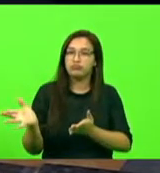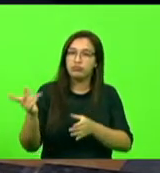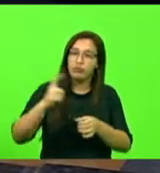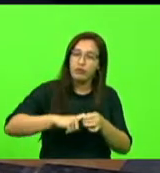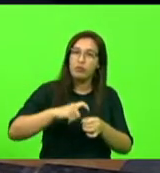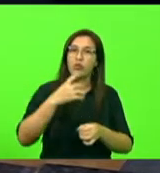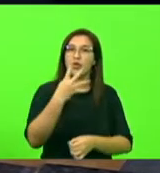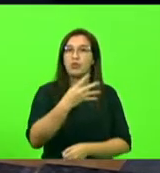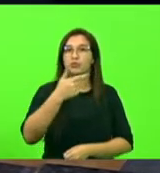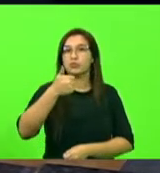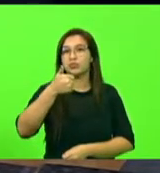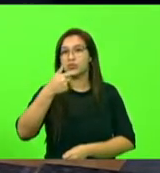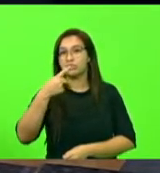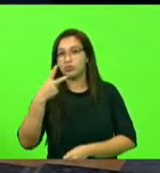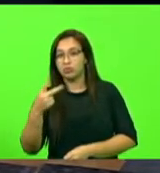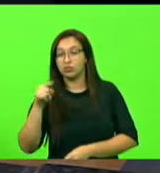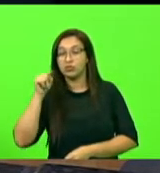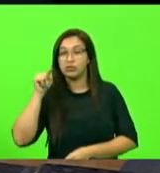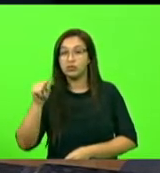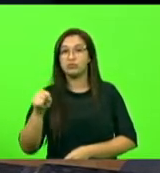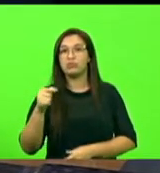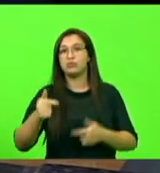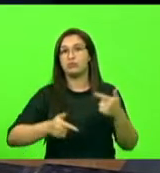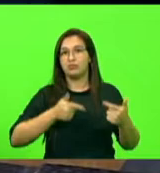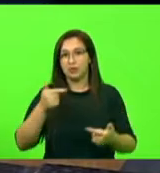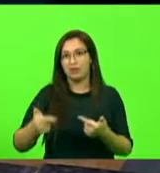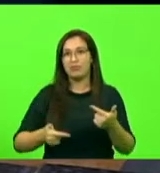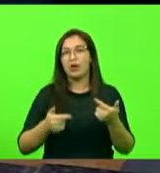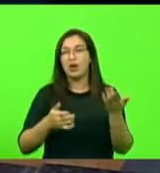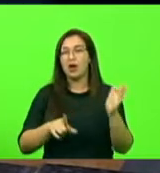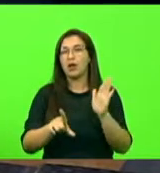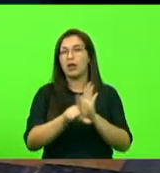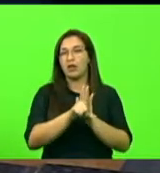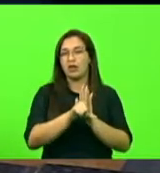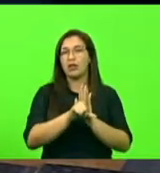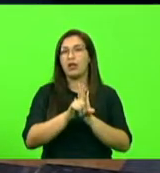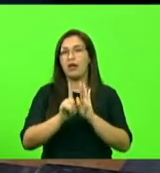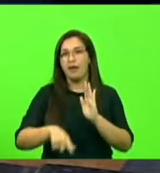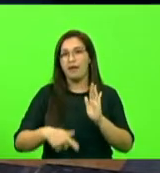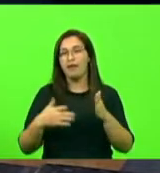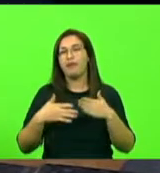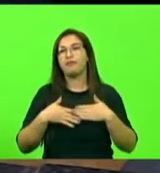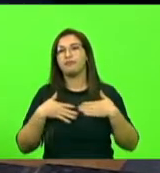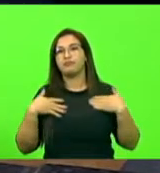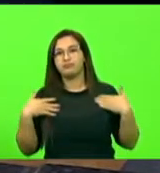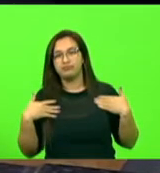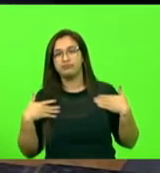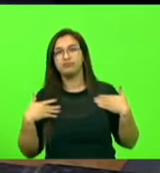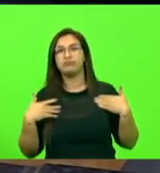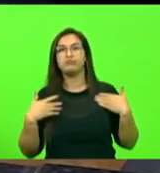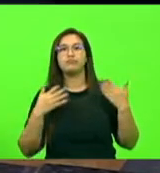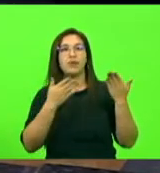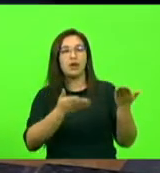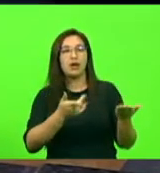desses empregos perdidos. Uma lei que veio em homenagem ao grande